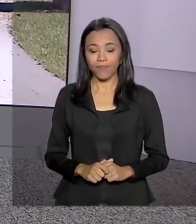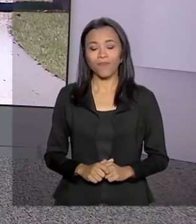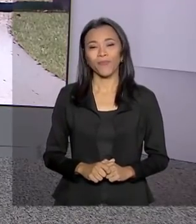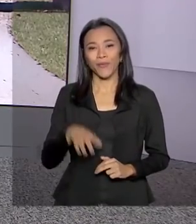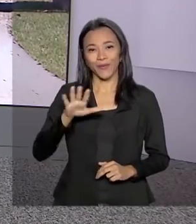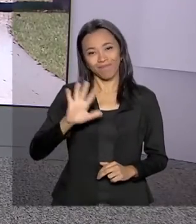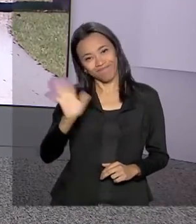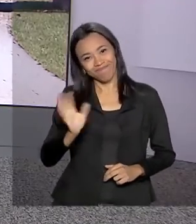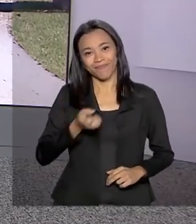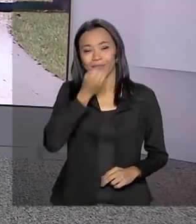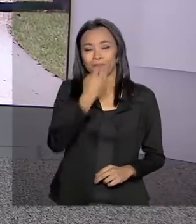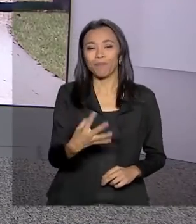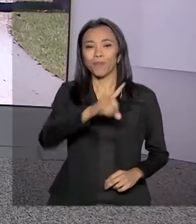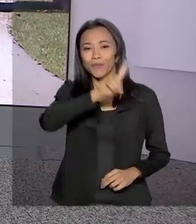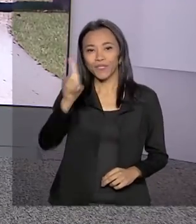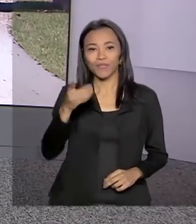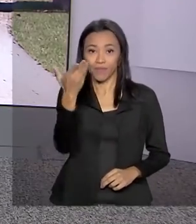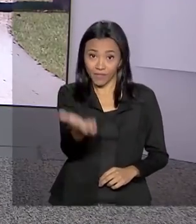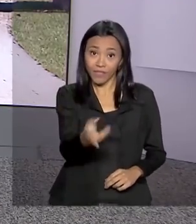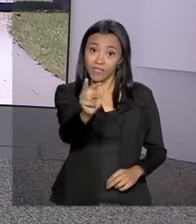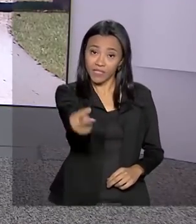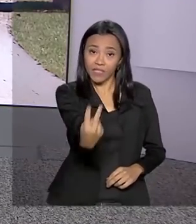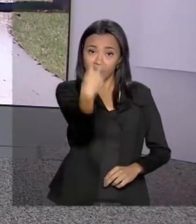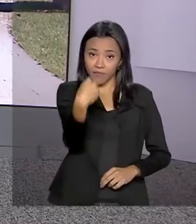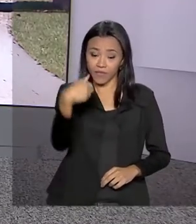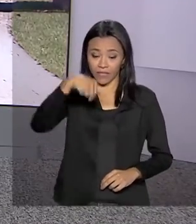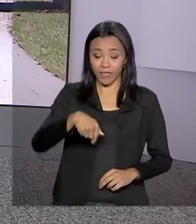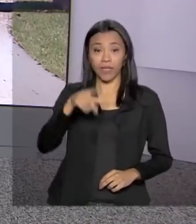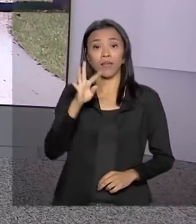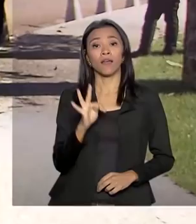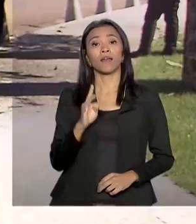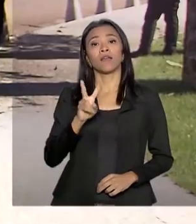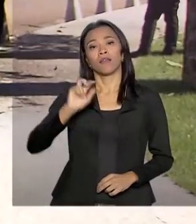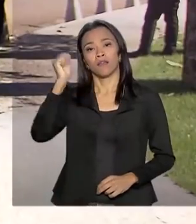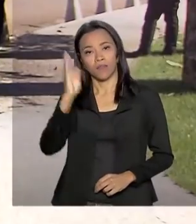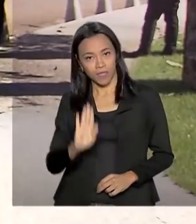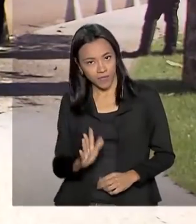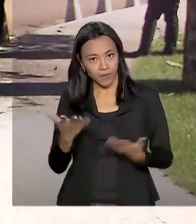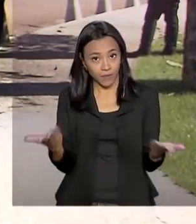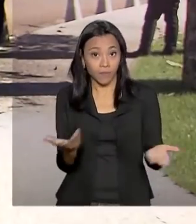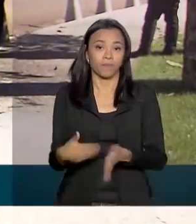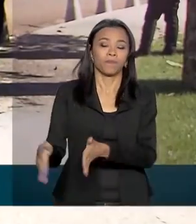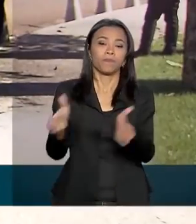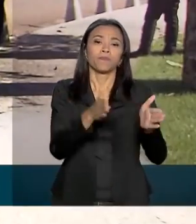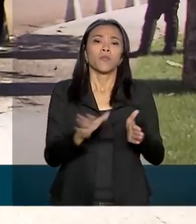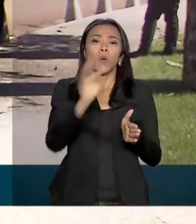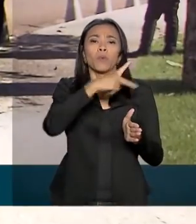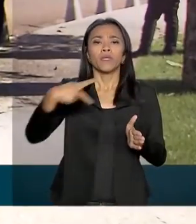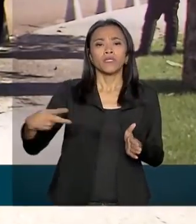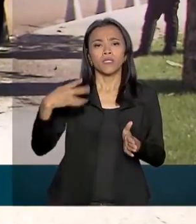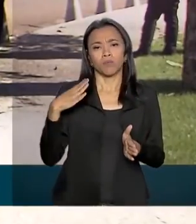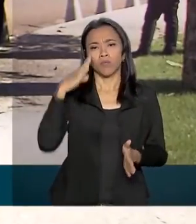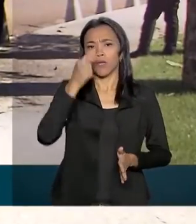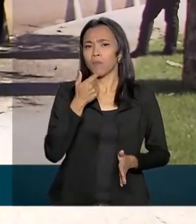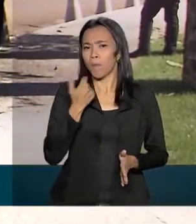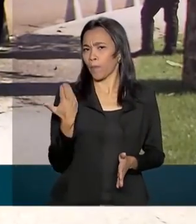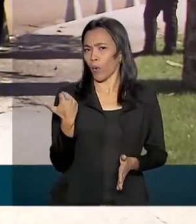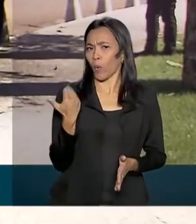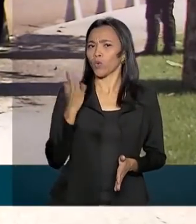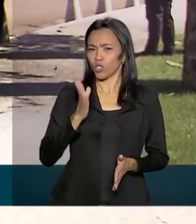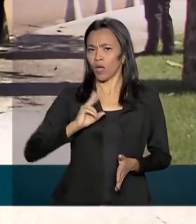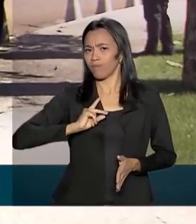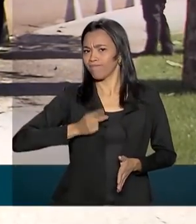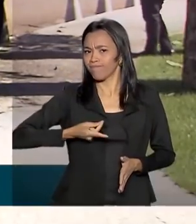Olá Carla, bom dia pra você, bom dia pra você que acompanha a TV Brasil. O presidente Jair Bolsonaro saiu há pouco daqui da residência